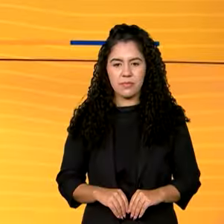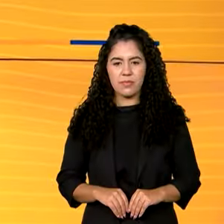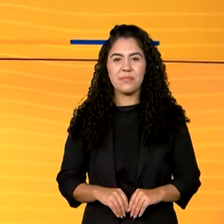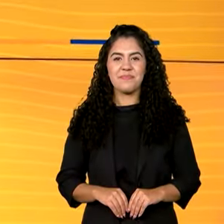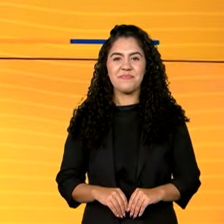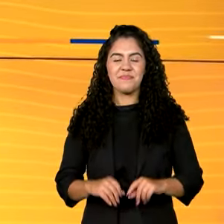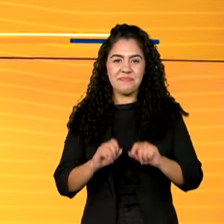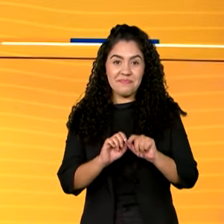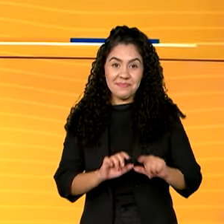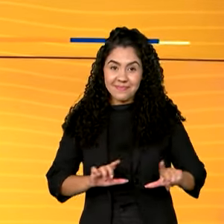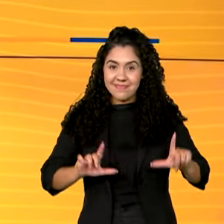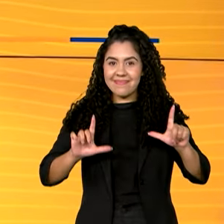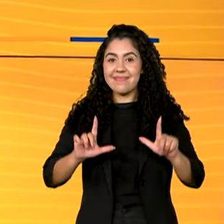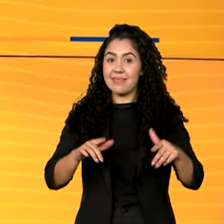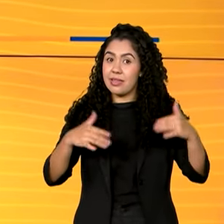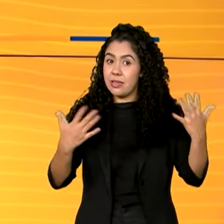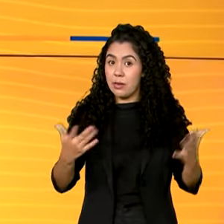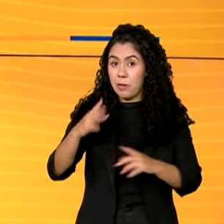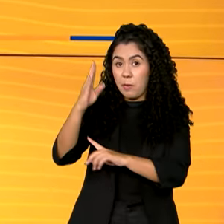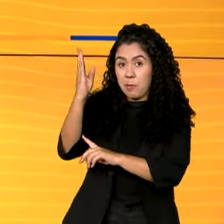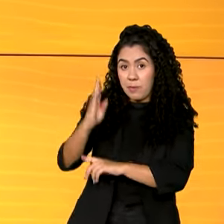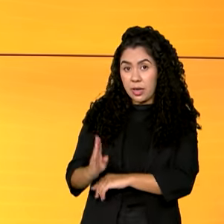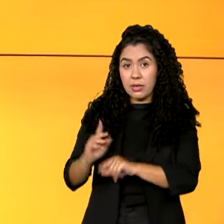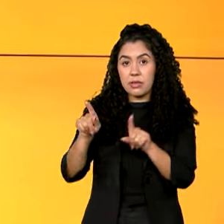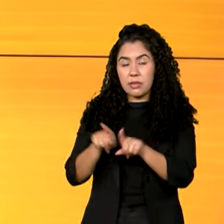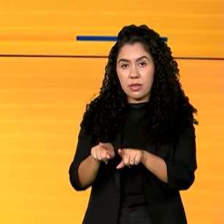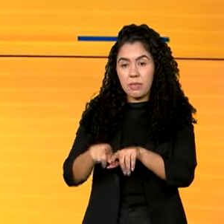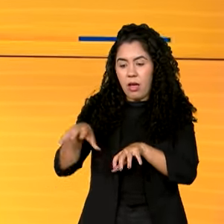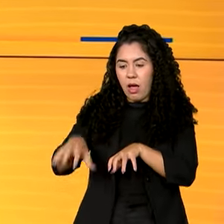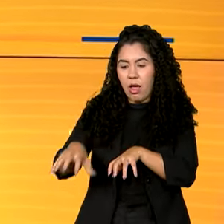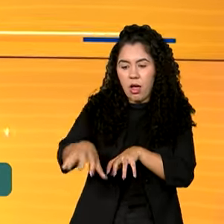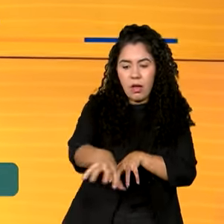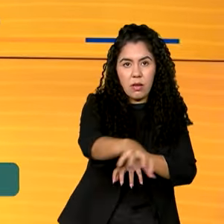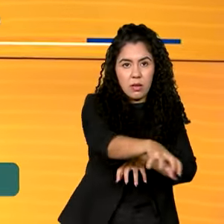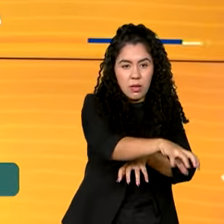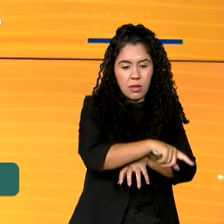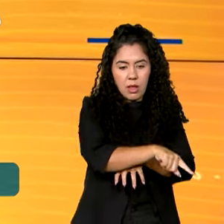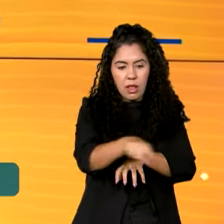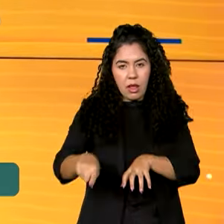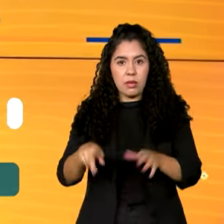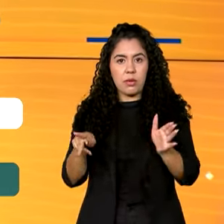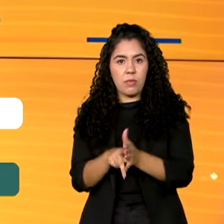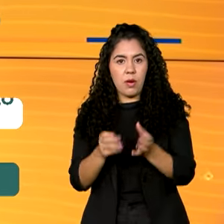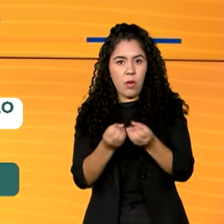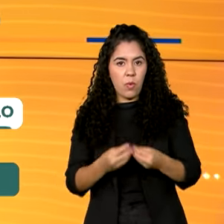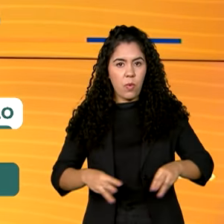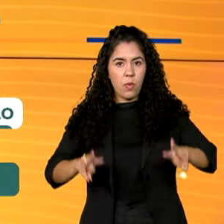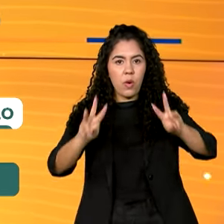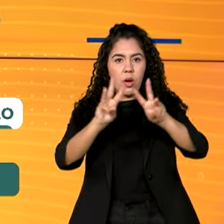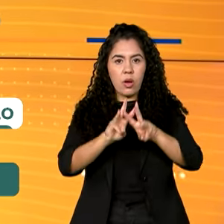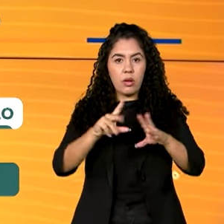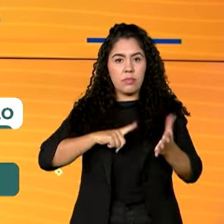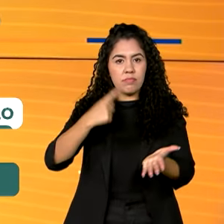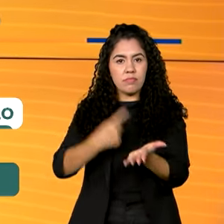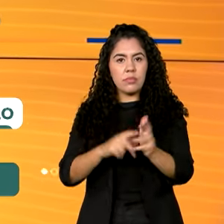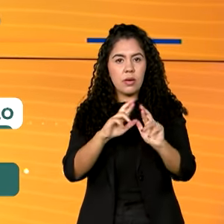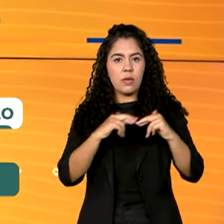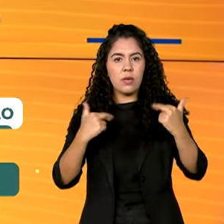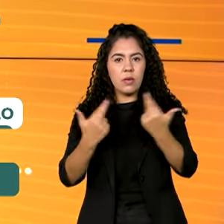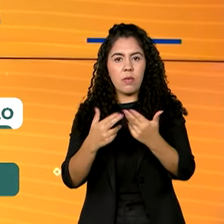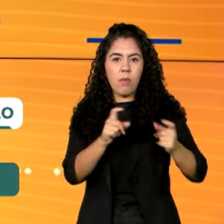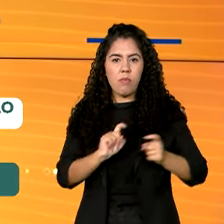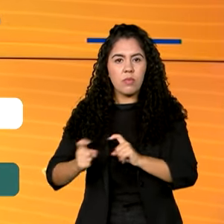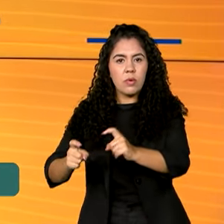Estamos de volta. Brasil e agências da Organização das Nações Unidas, a ONU, se reuniram para o Dia das Nações